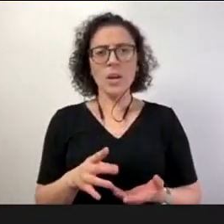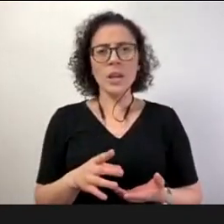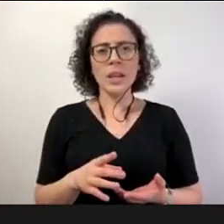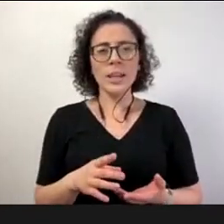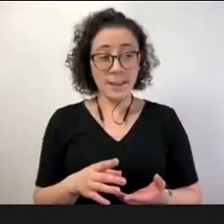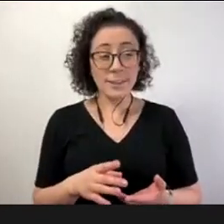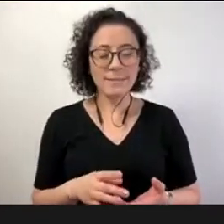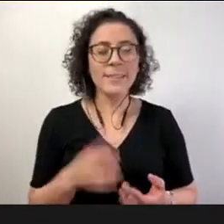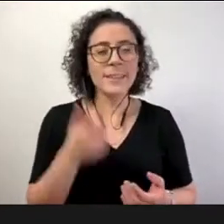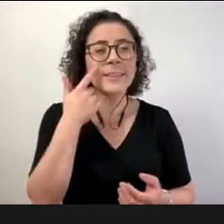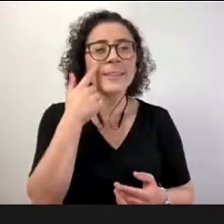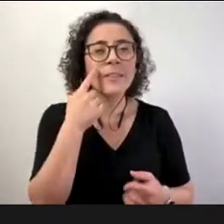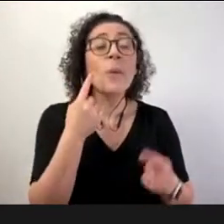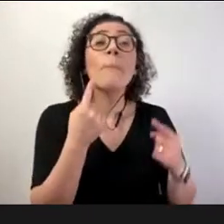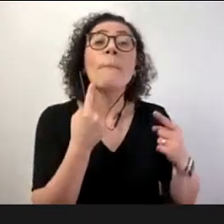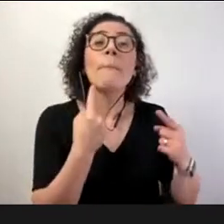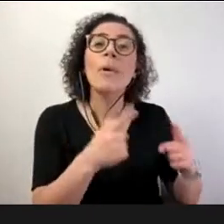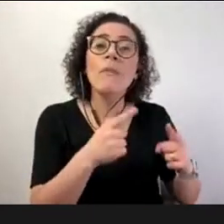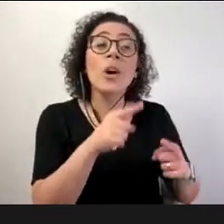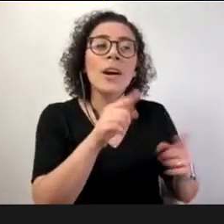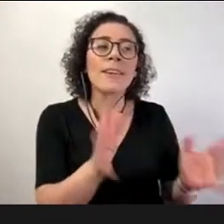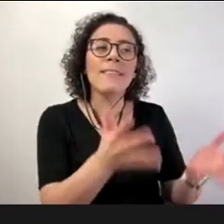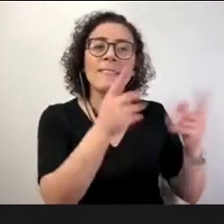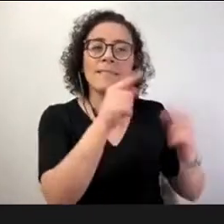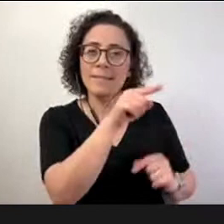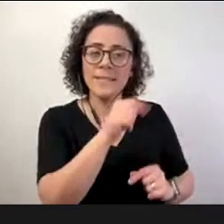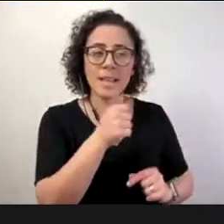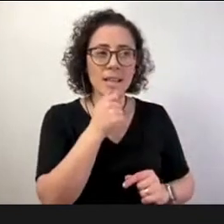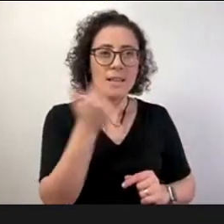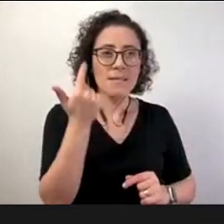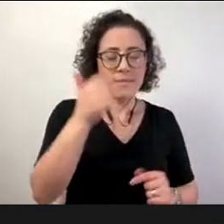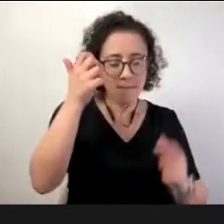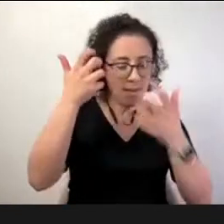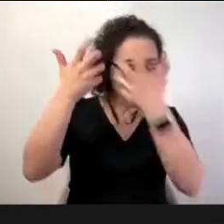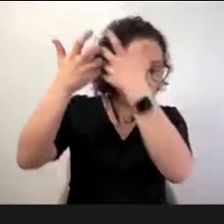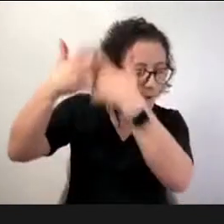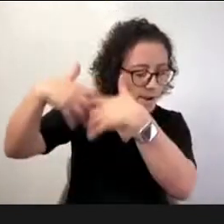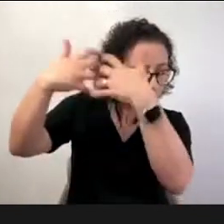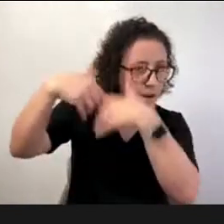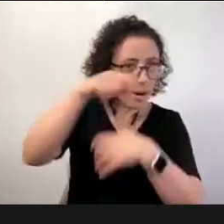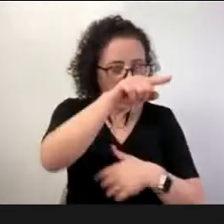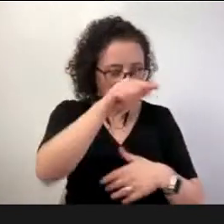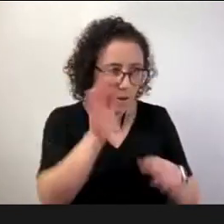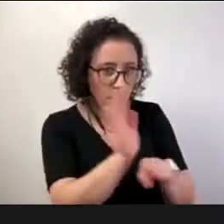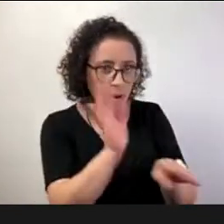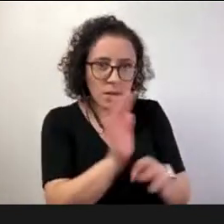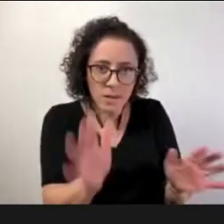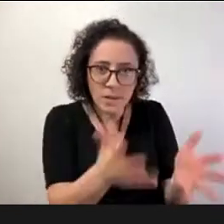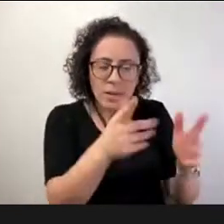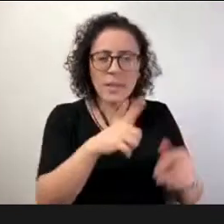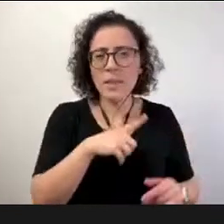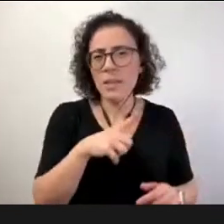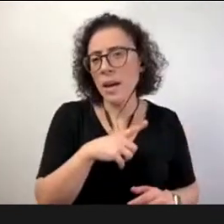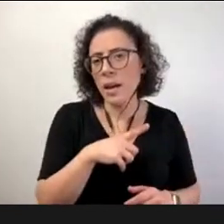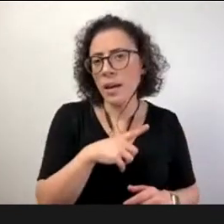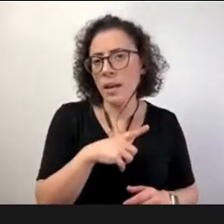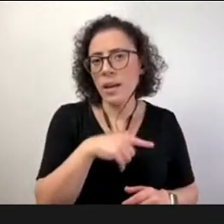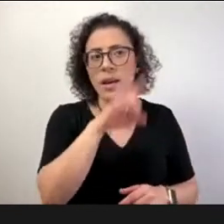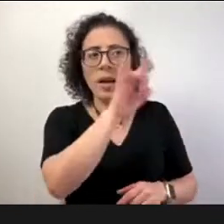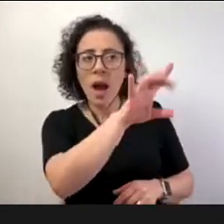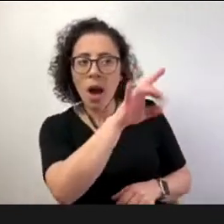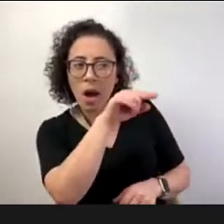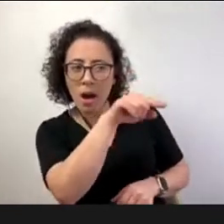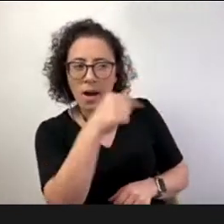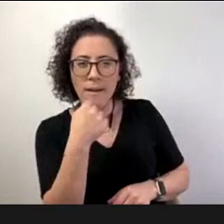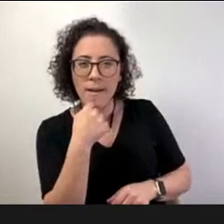projetos é alguém que de algum momento em algum momento faz de fato uma sistematização de conhecimento porque consegue fazer uma boa curadoria disso